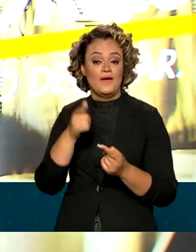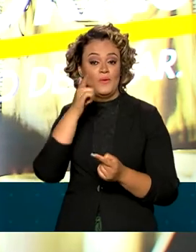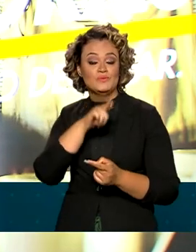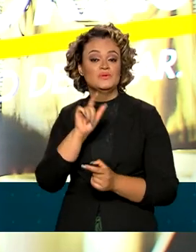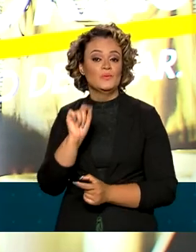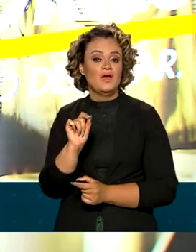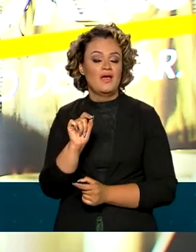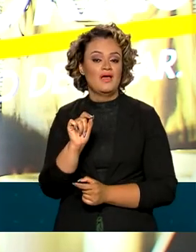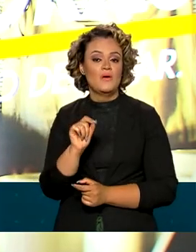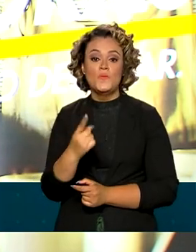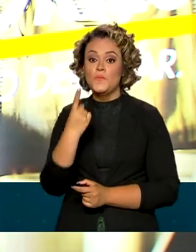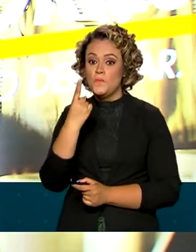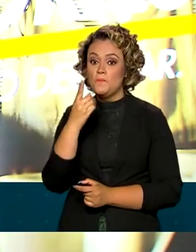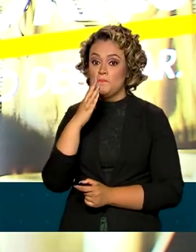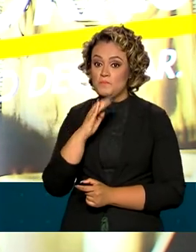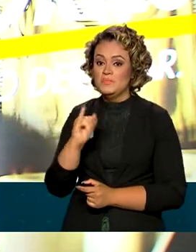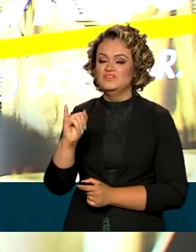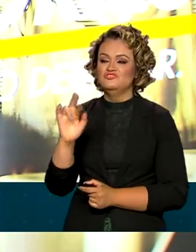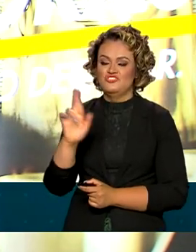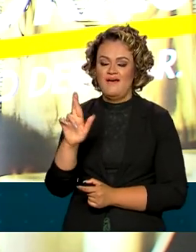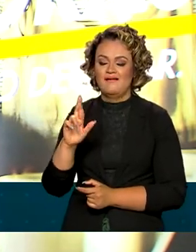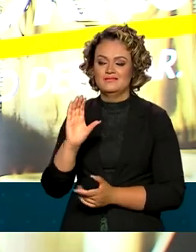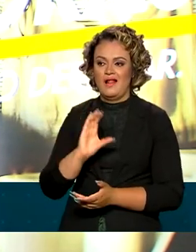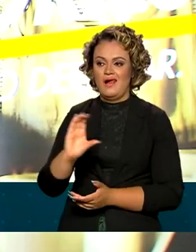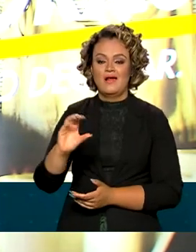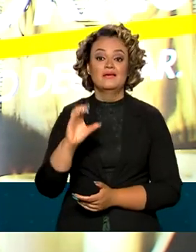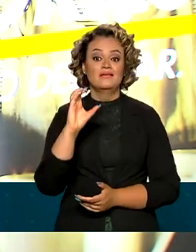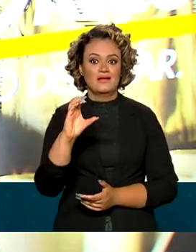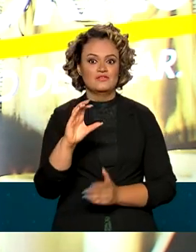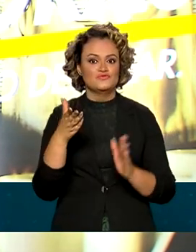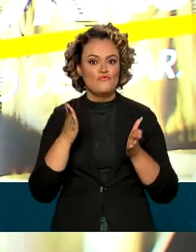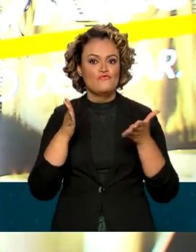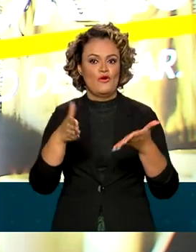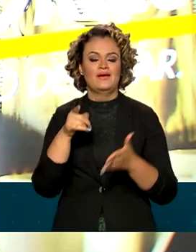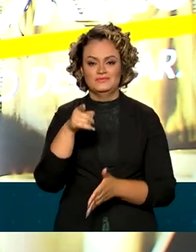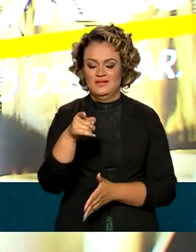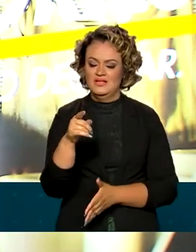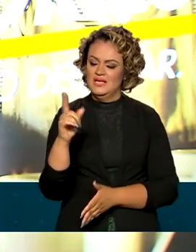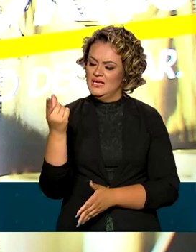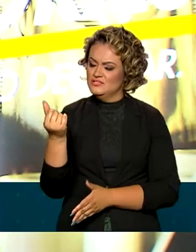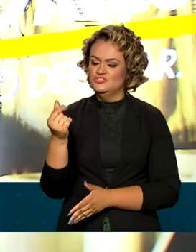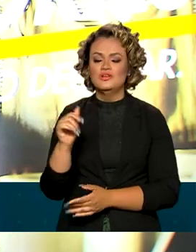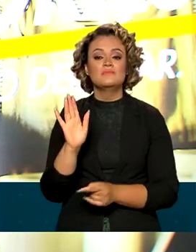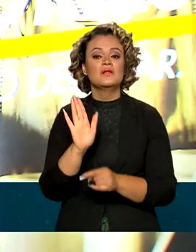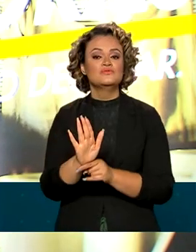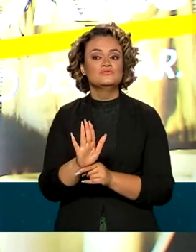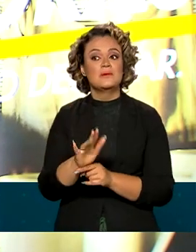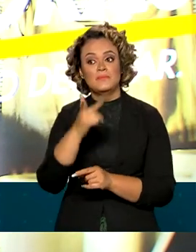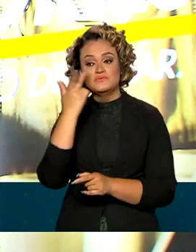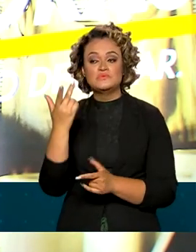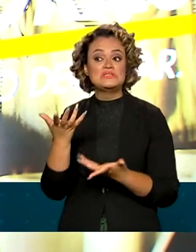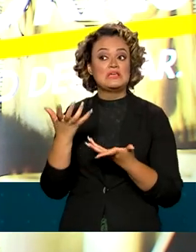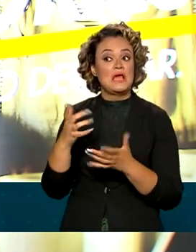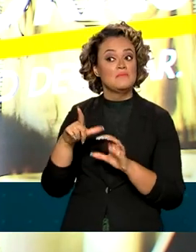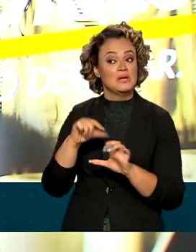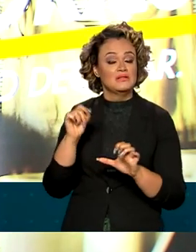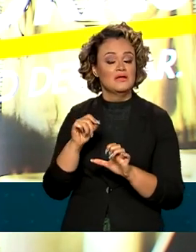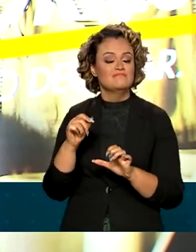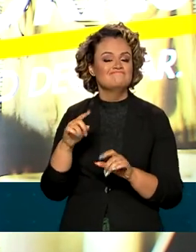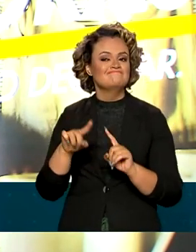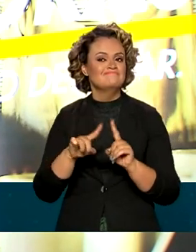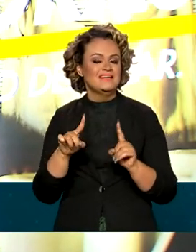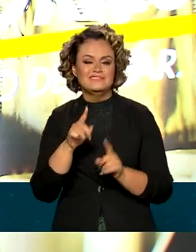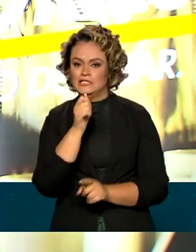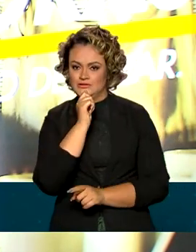pelo menos um bilhão de reais em créditos para elas. Dinheiro que vai para quem ainda não empreende, mas tem vontade.